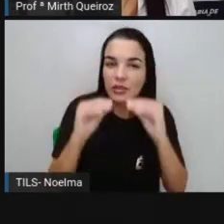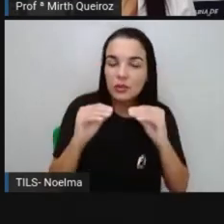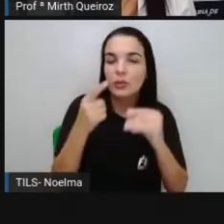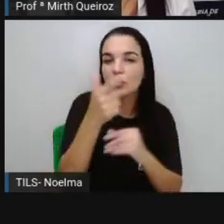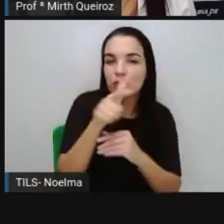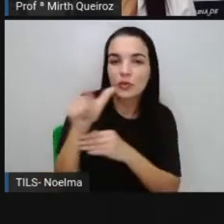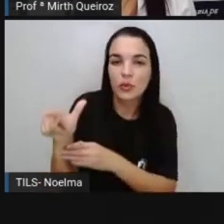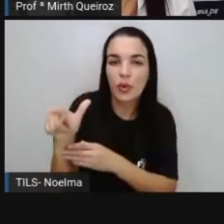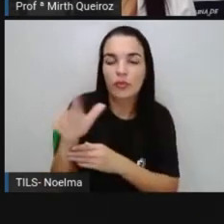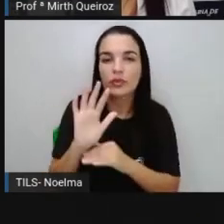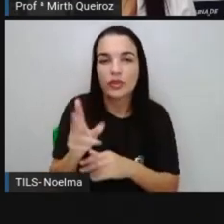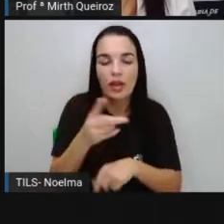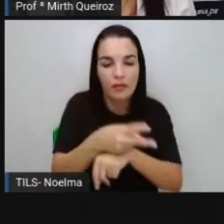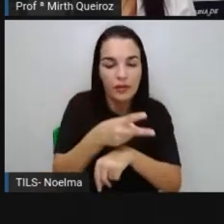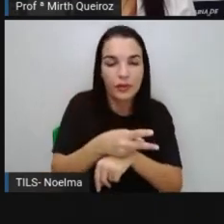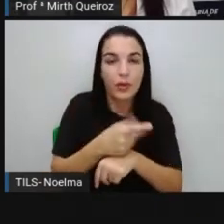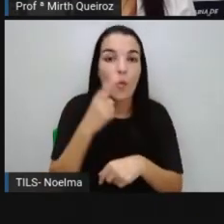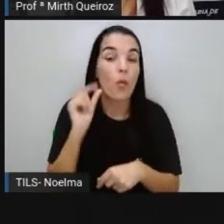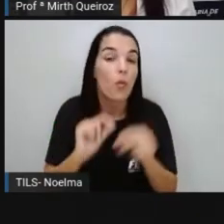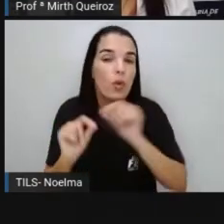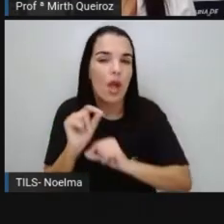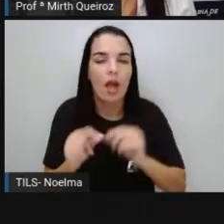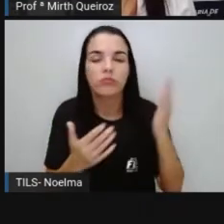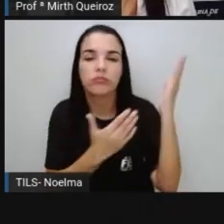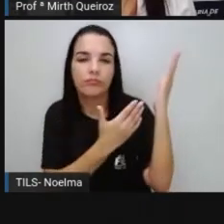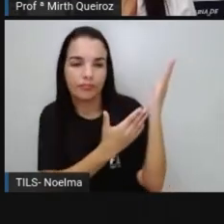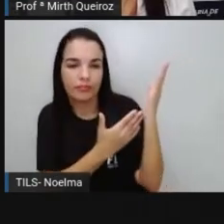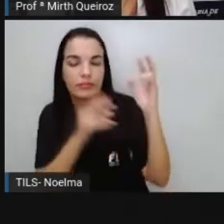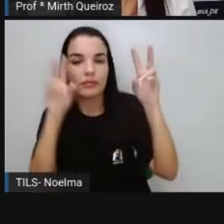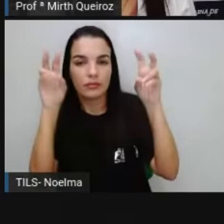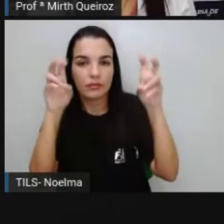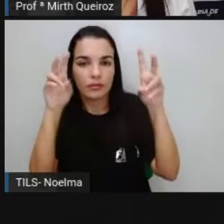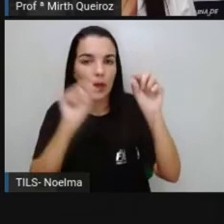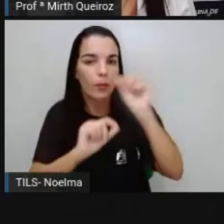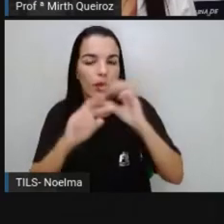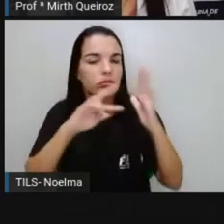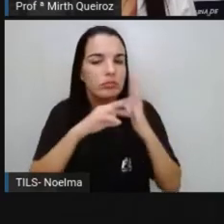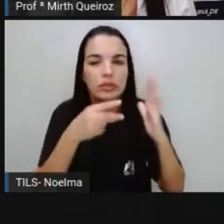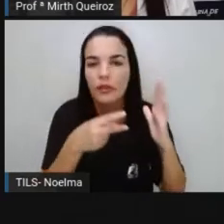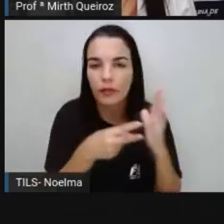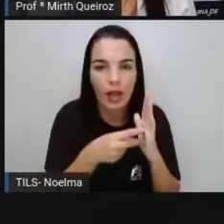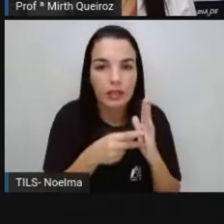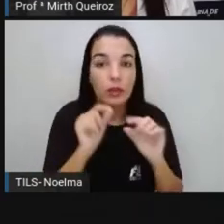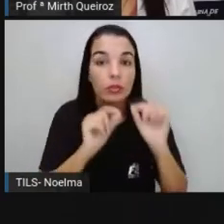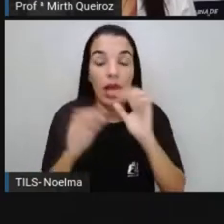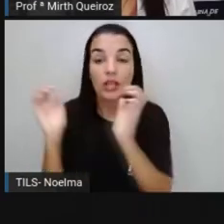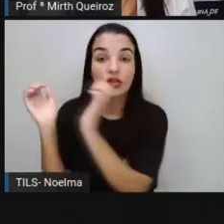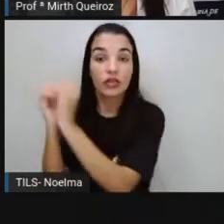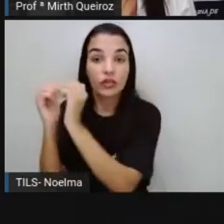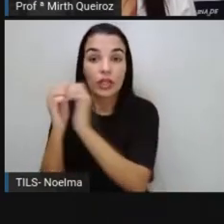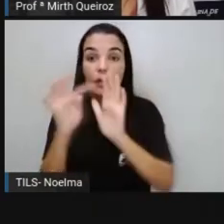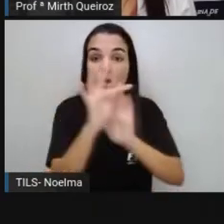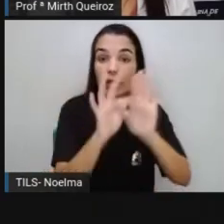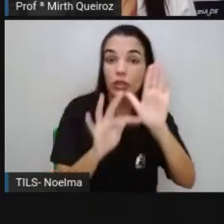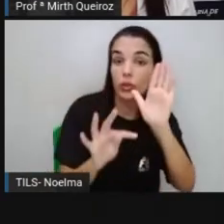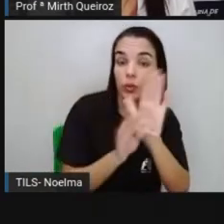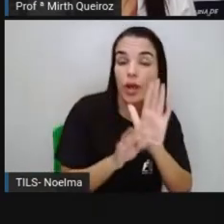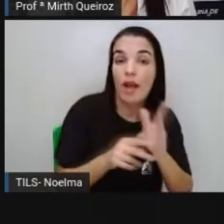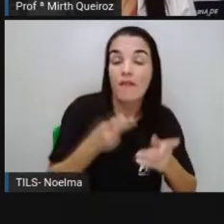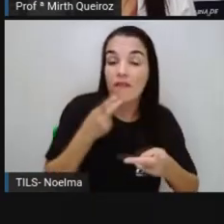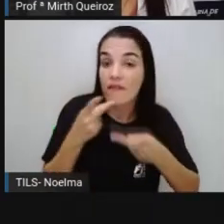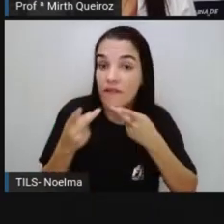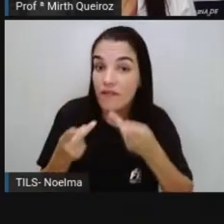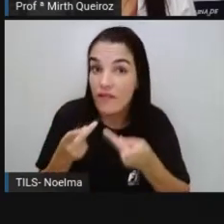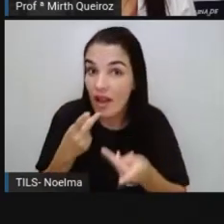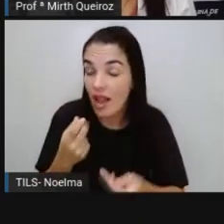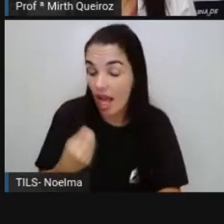viu aí já no vídeo, sobre o que é uma biografia. A biografia, então, é um gênero textual que vai relatar